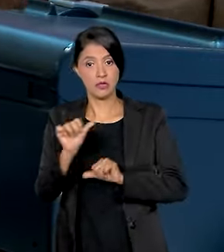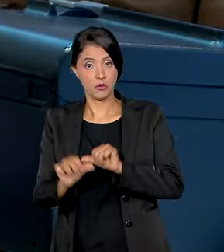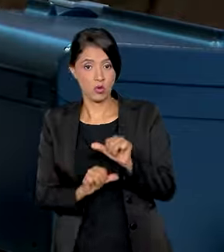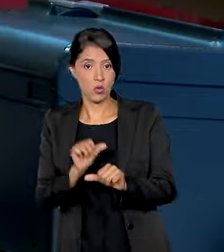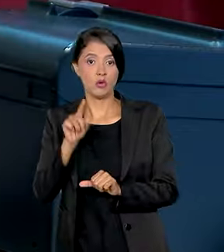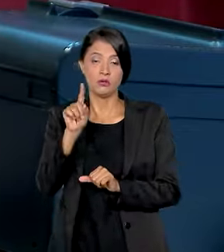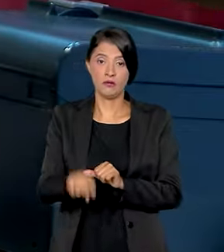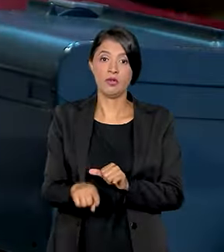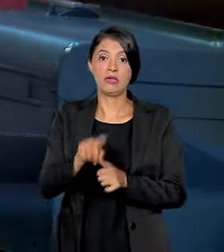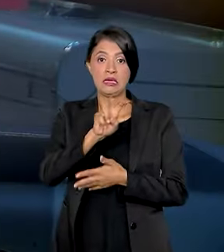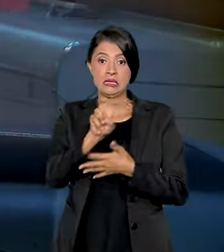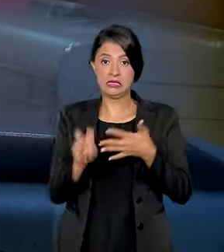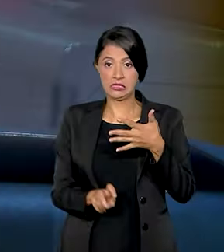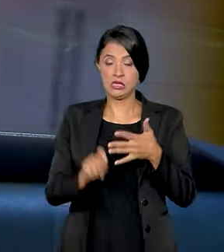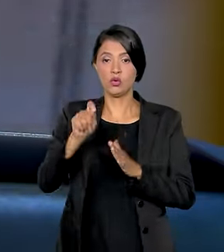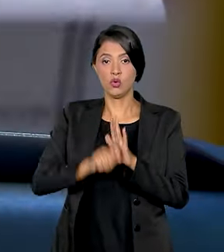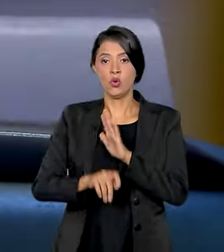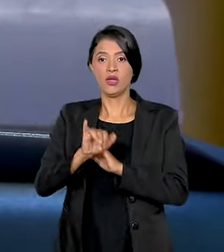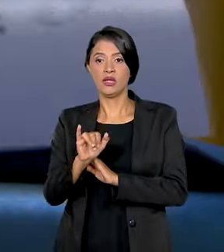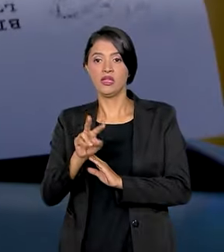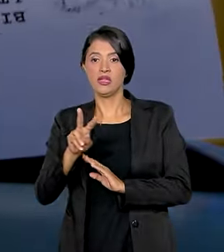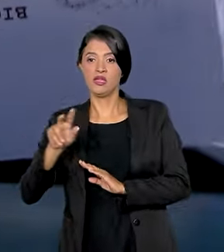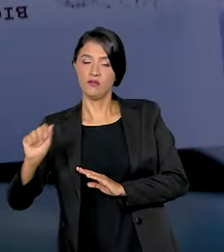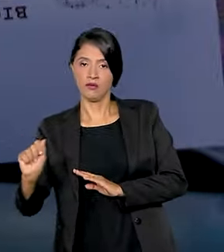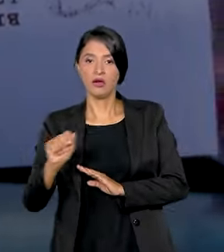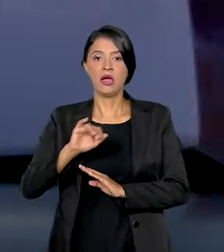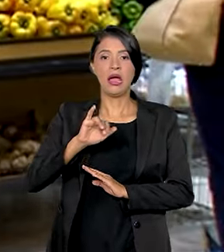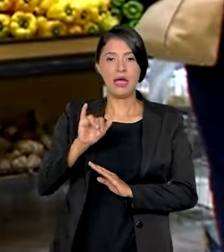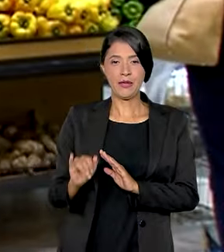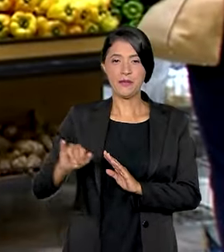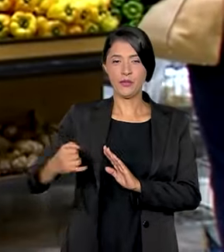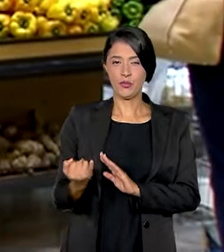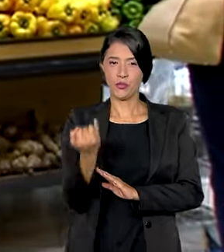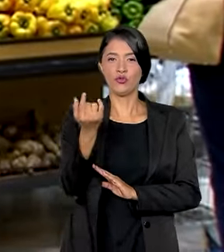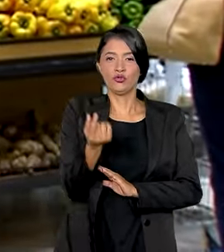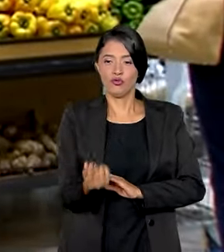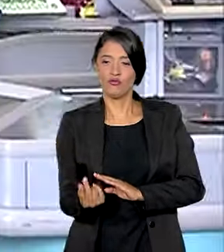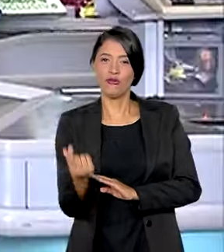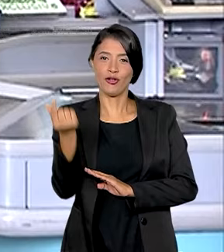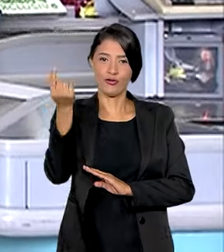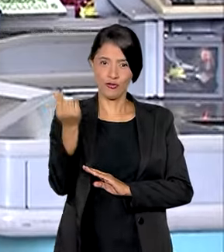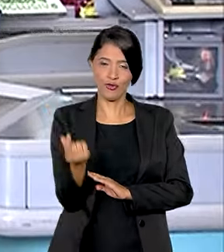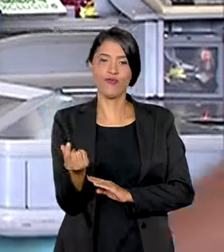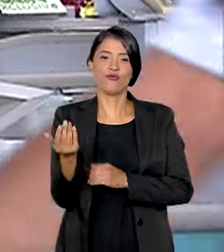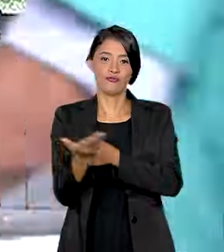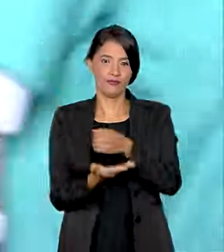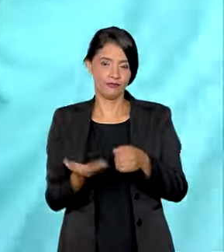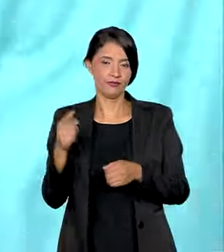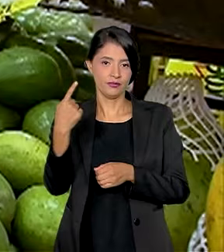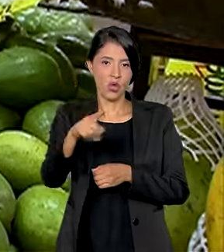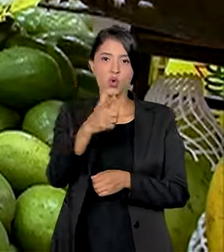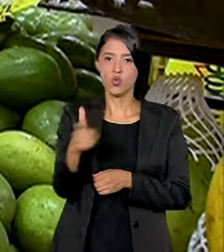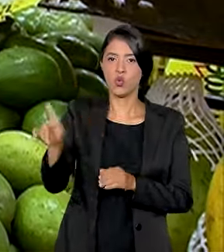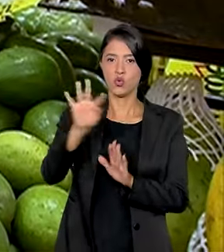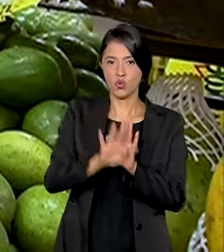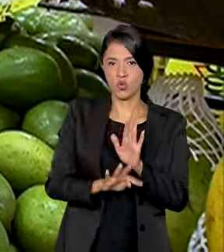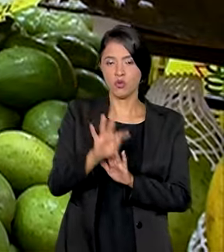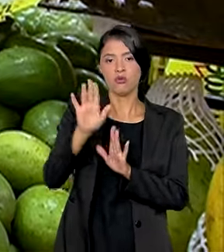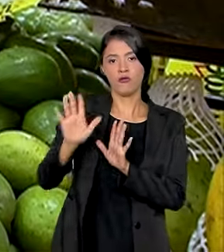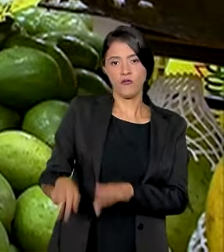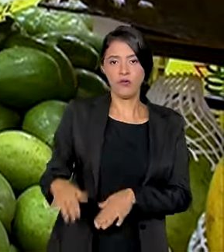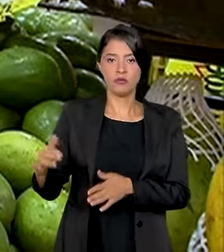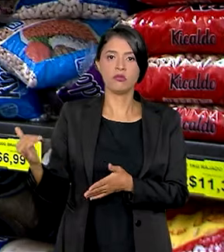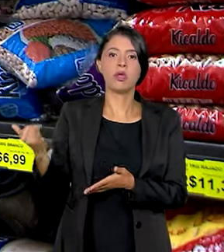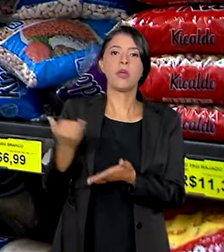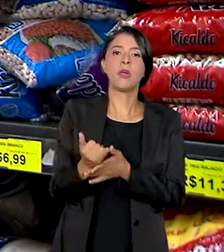reforma transforma cinco tributos no IVA. O imposto sobre valor agregado. Outro destaque do texto é o fim